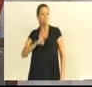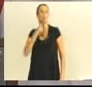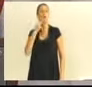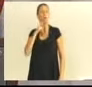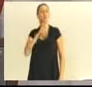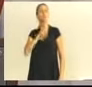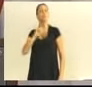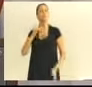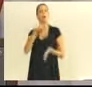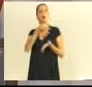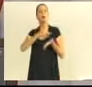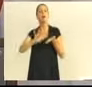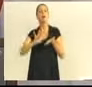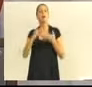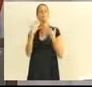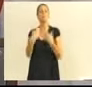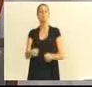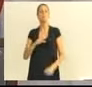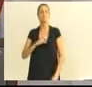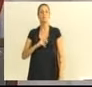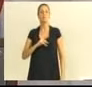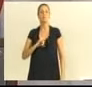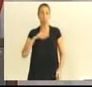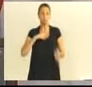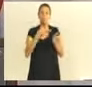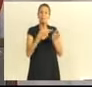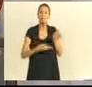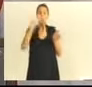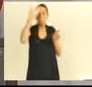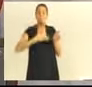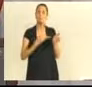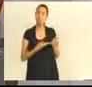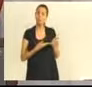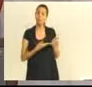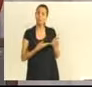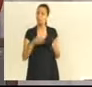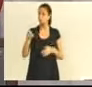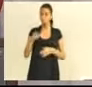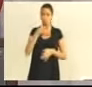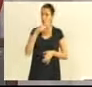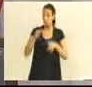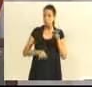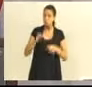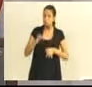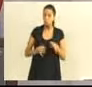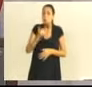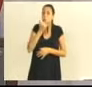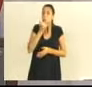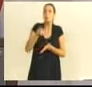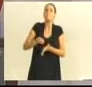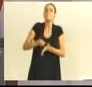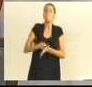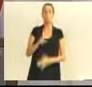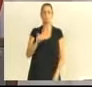Eu tenho aqui os dados, eu tenho aqui o e-mail, eu tenho aqui a conta. O senhor não acha justo, vereador César, sim, desculpe eu fazer essa cobrança do senhor,